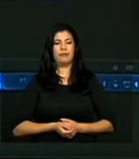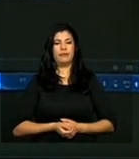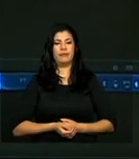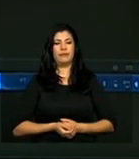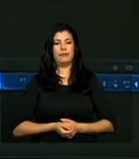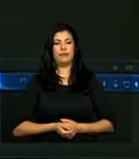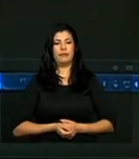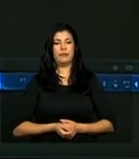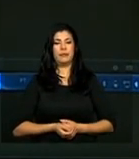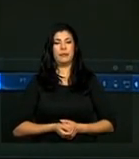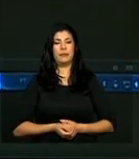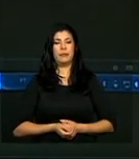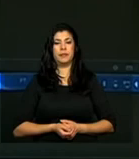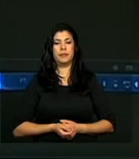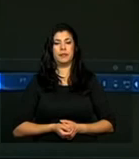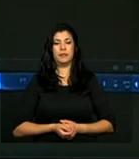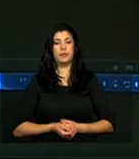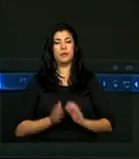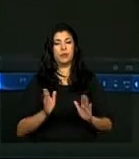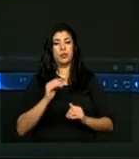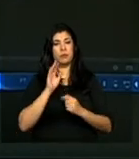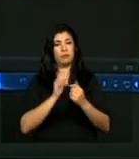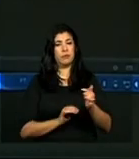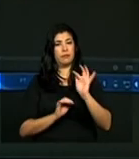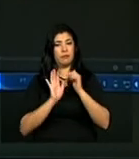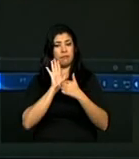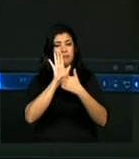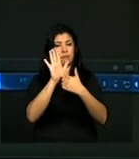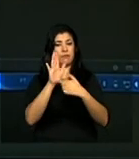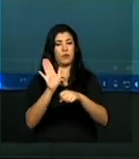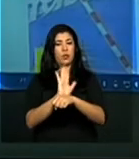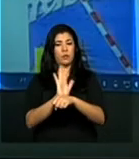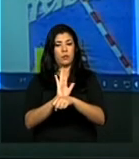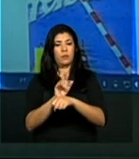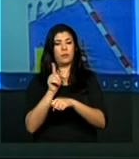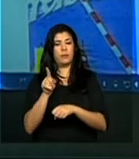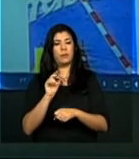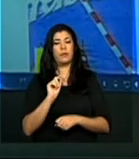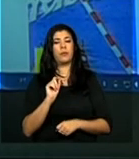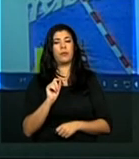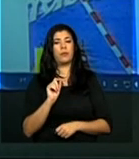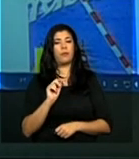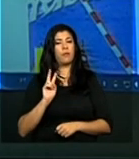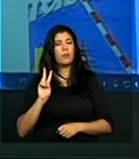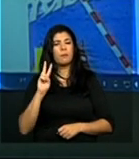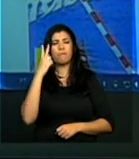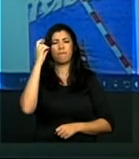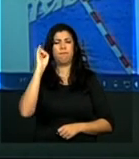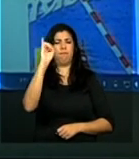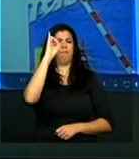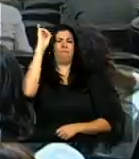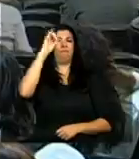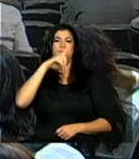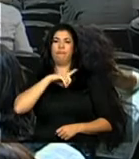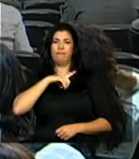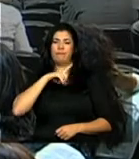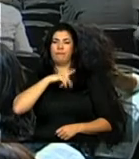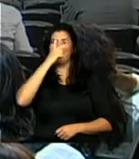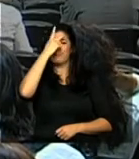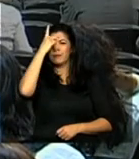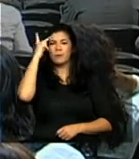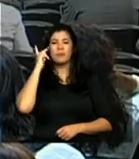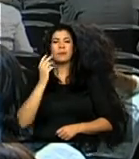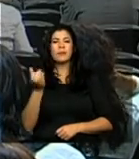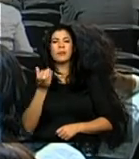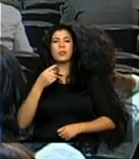E aí, já começa o filme. Então, isso é de um valor bastante grande para quem está